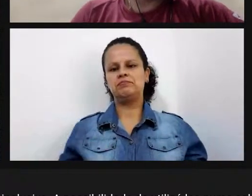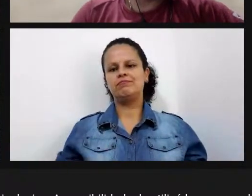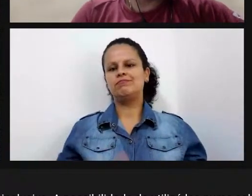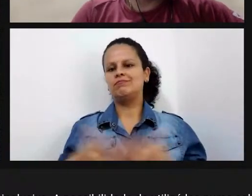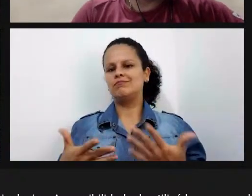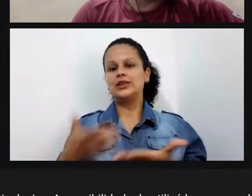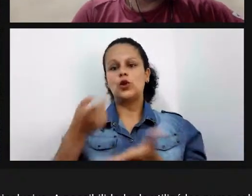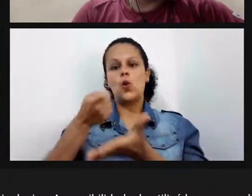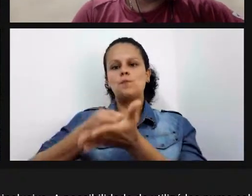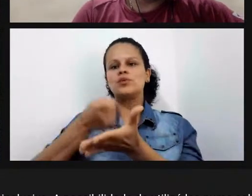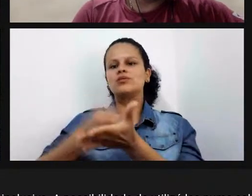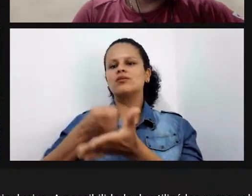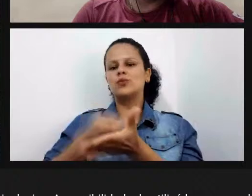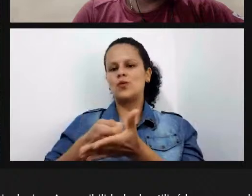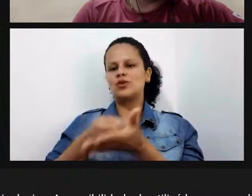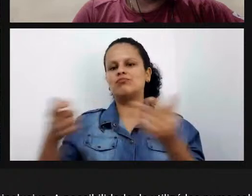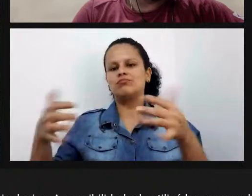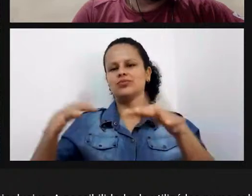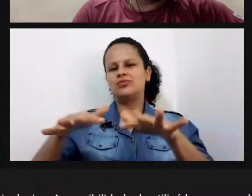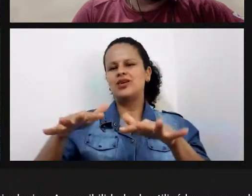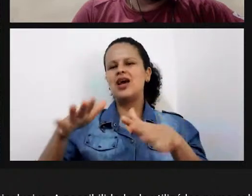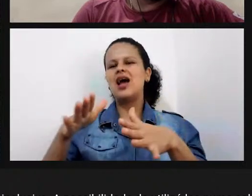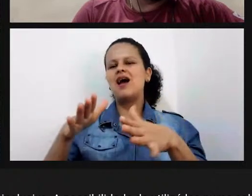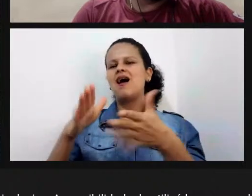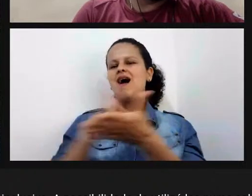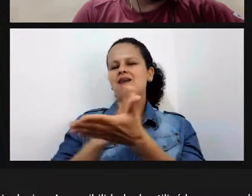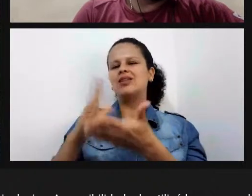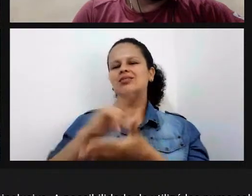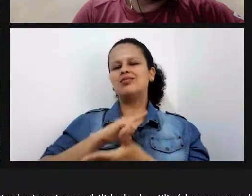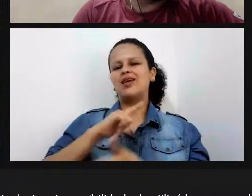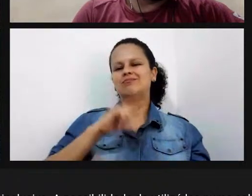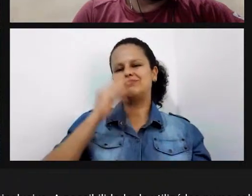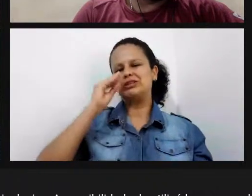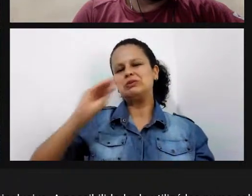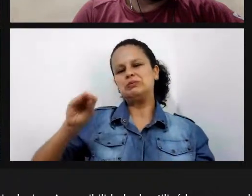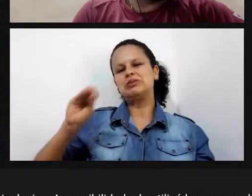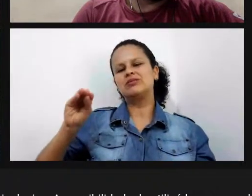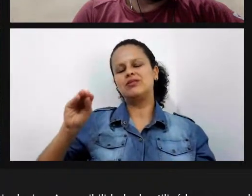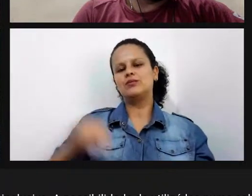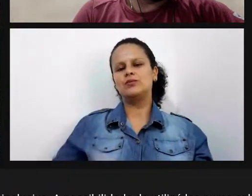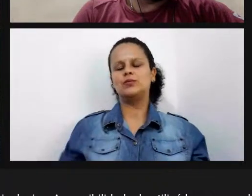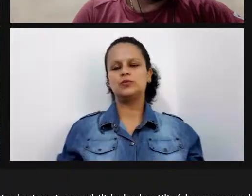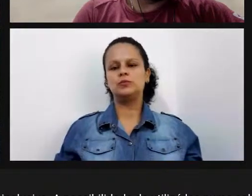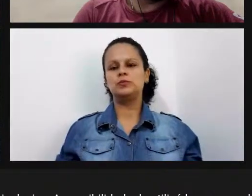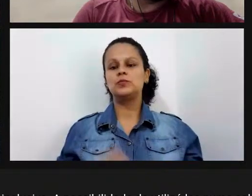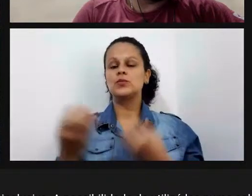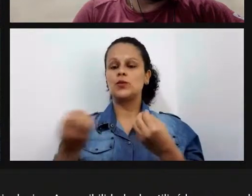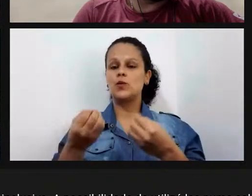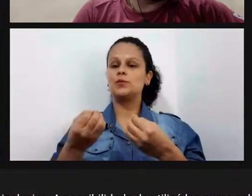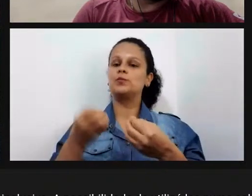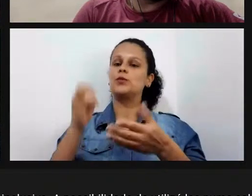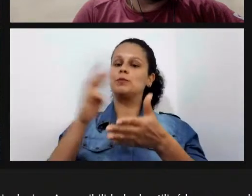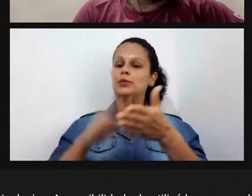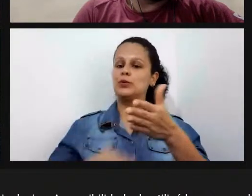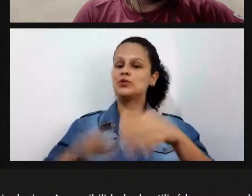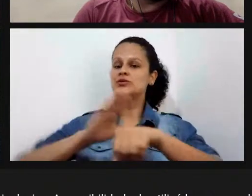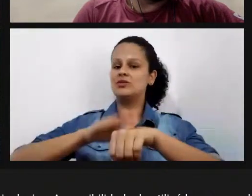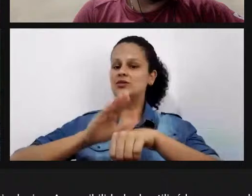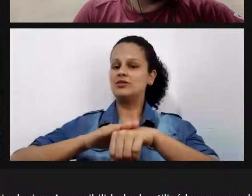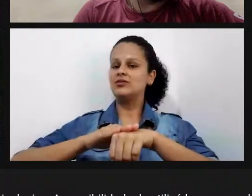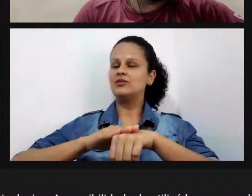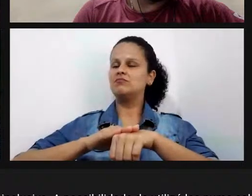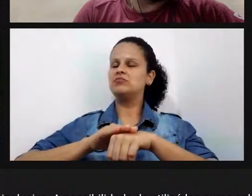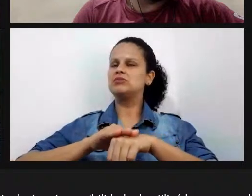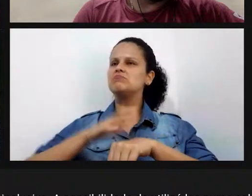obrigatório mas muitas vezes ele é desprezado eu acho que as metodologias ativas inclusive elas corroboram muito para que verdadeiramente ela